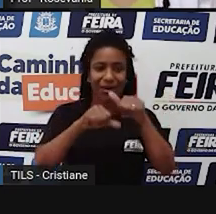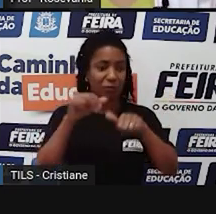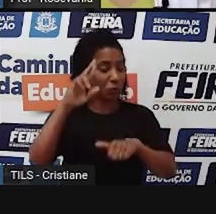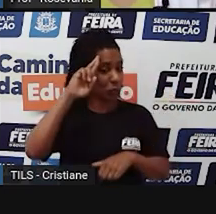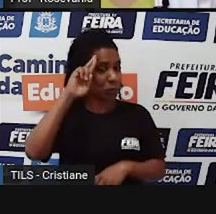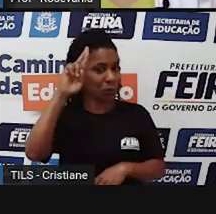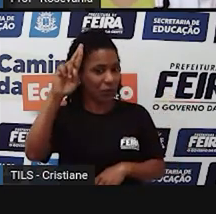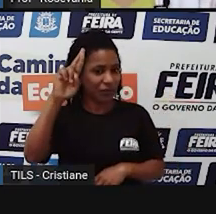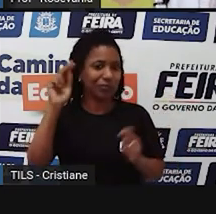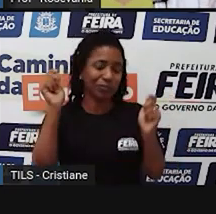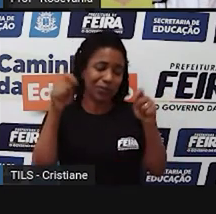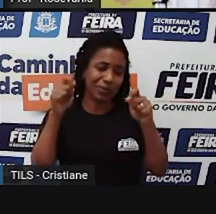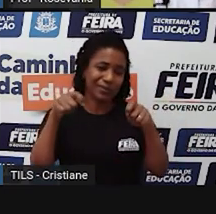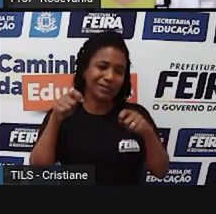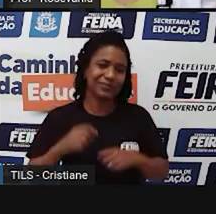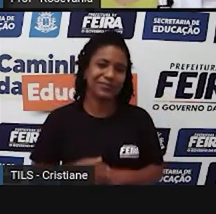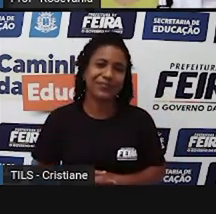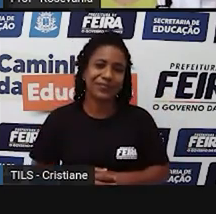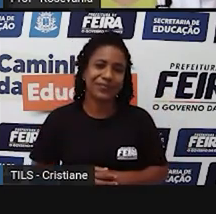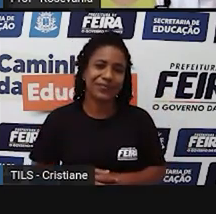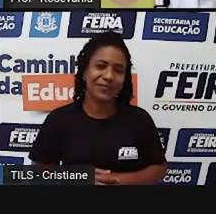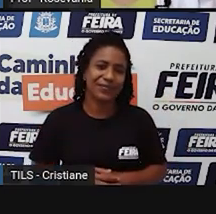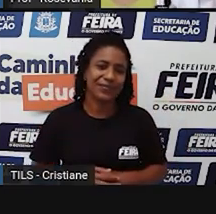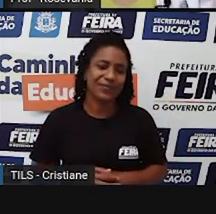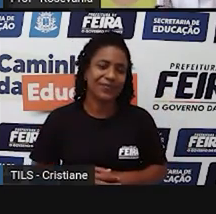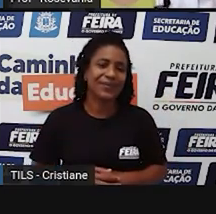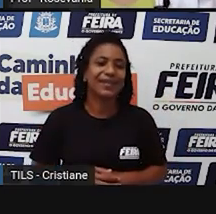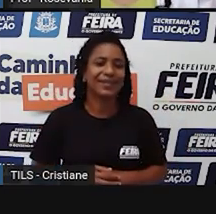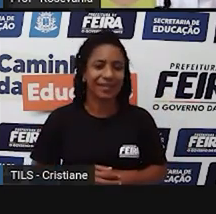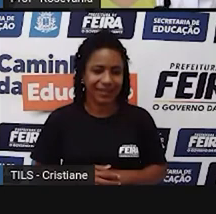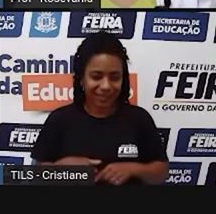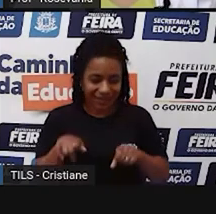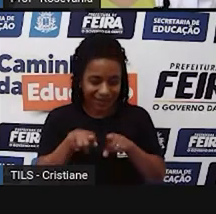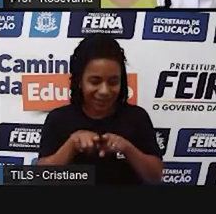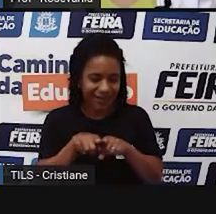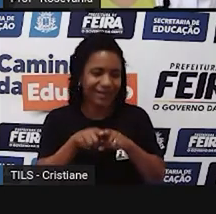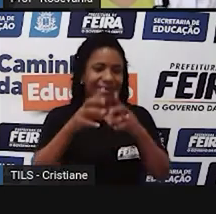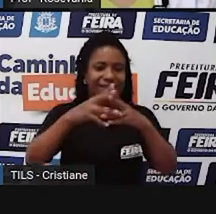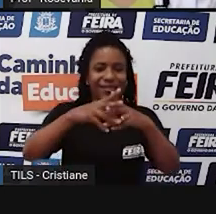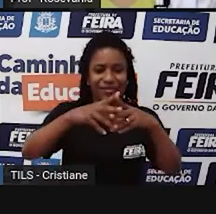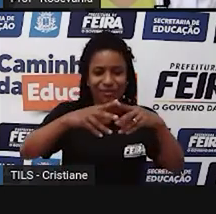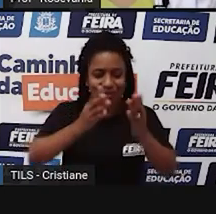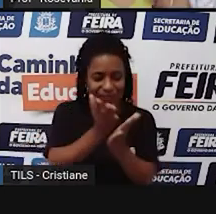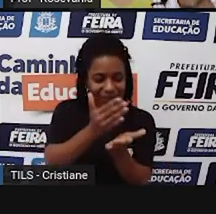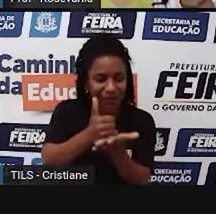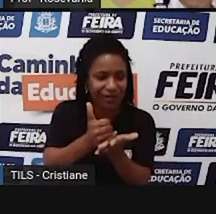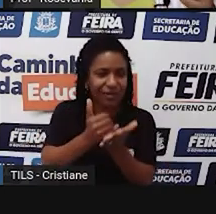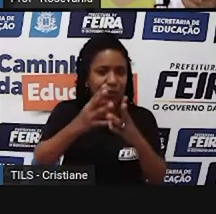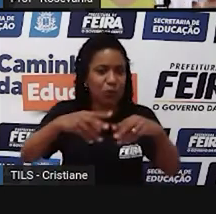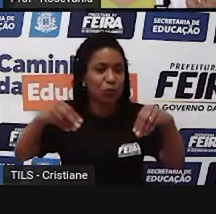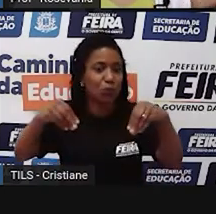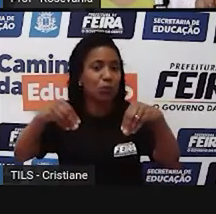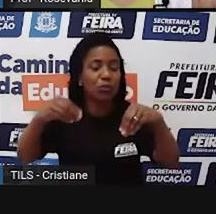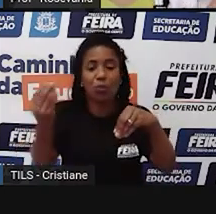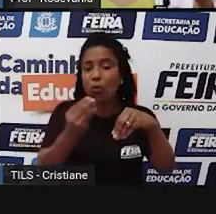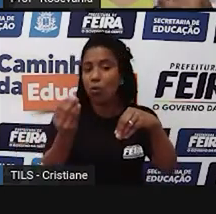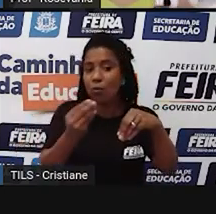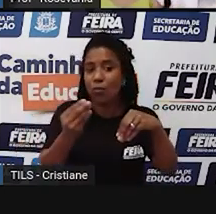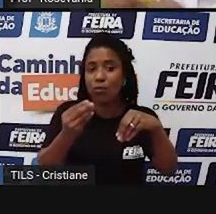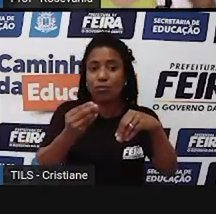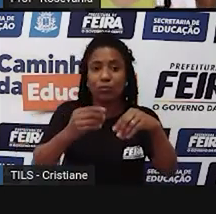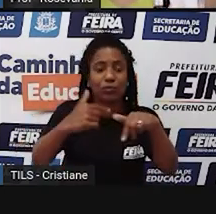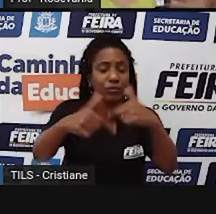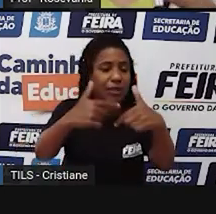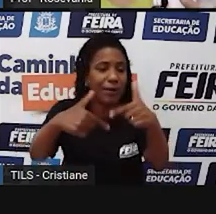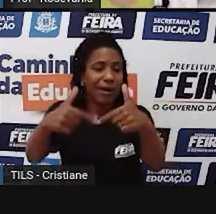crescendo dentro da empresa. E essa divisão territorial do trabalho, como eu já falei, gera também dois tipos